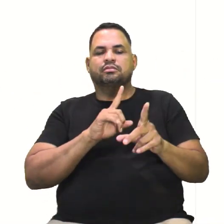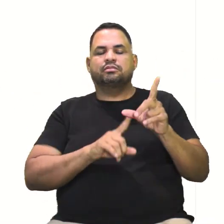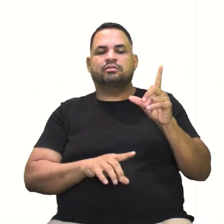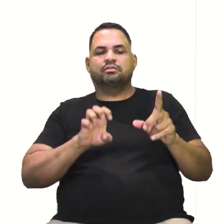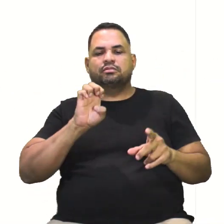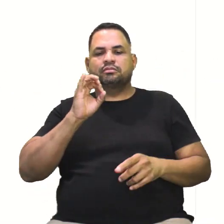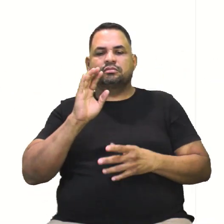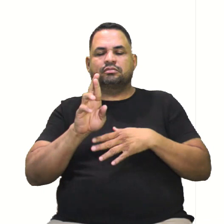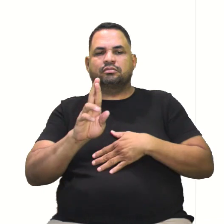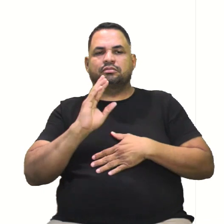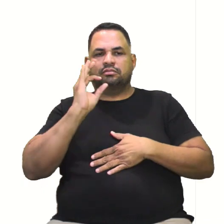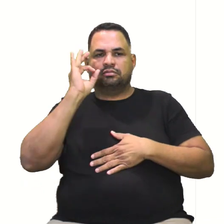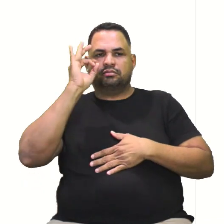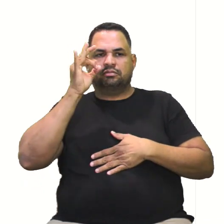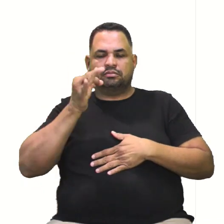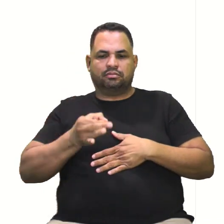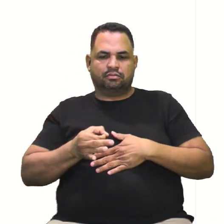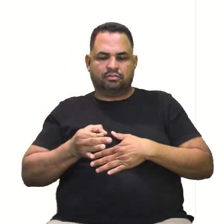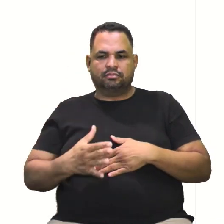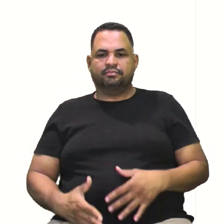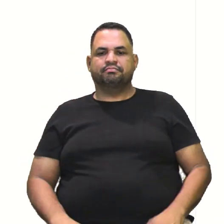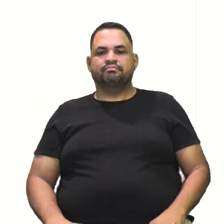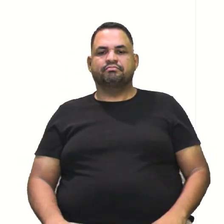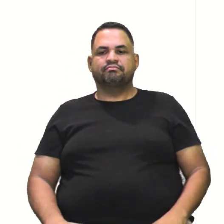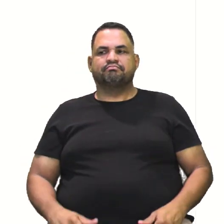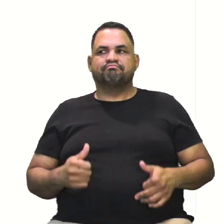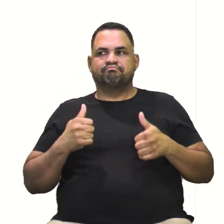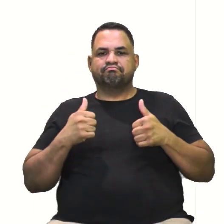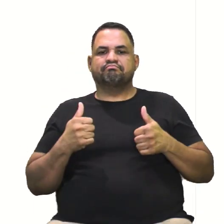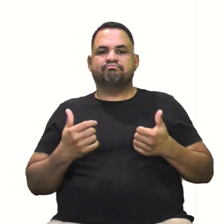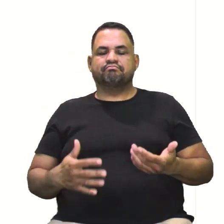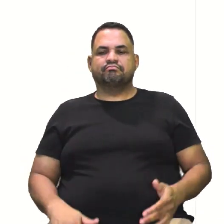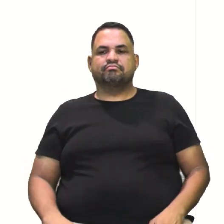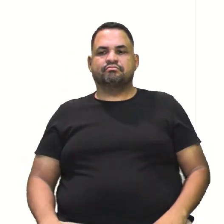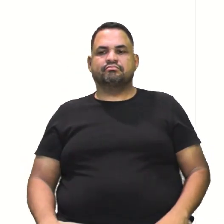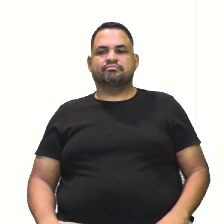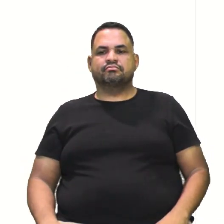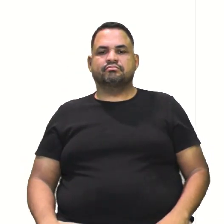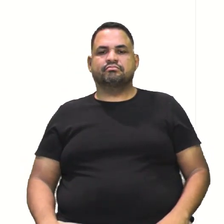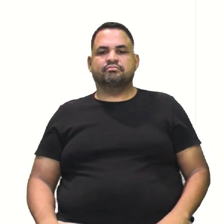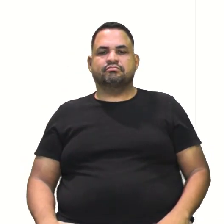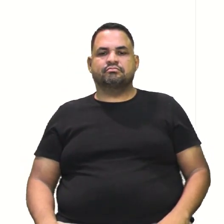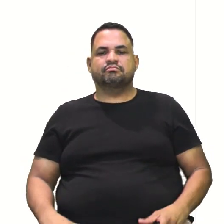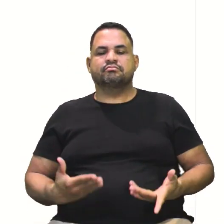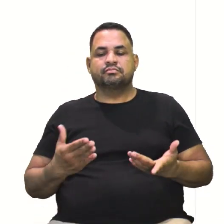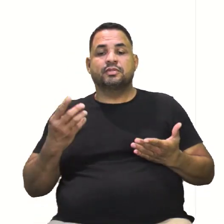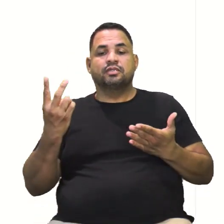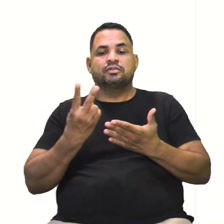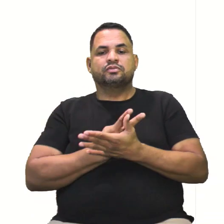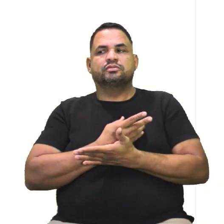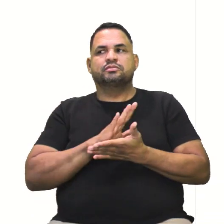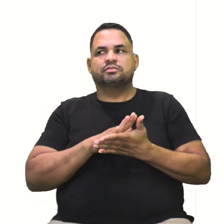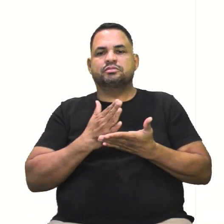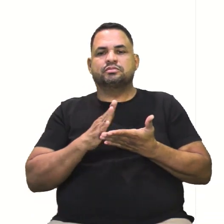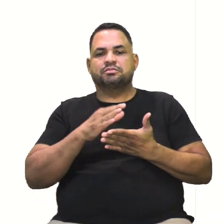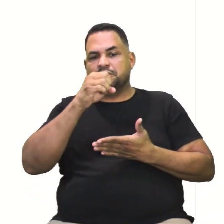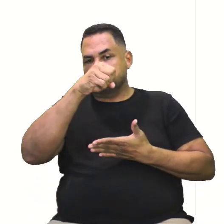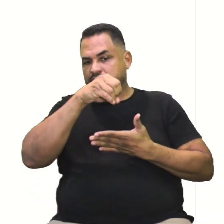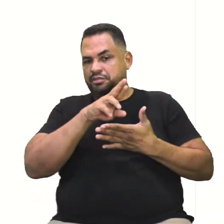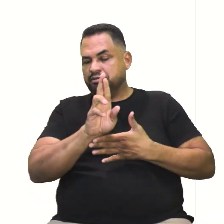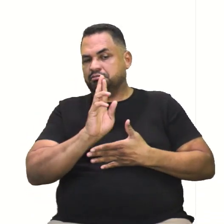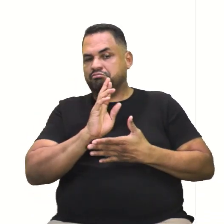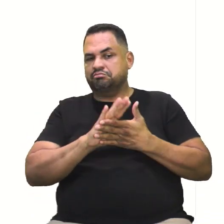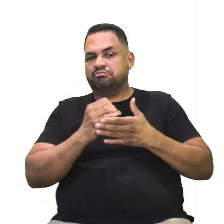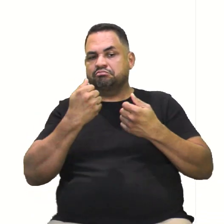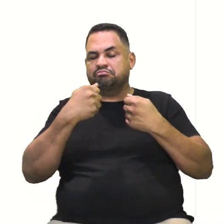E é a resposta correta. que beleza. E aí, olha só, algumas coisas que aconteceram no meio do gabarito ali que